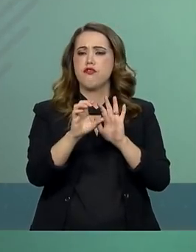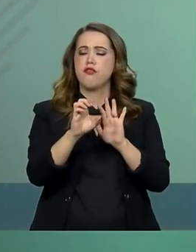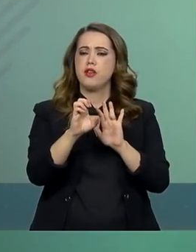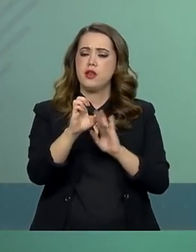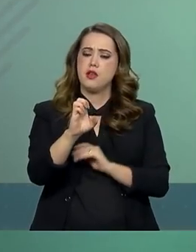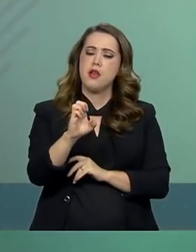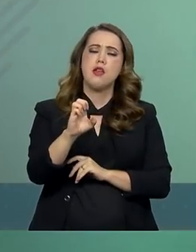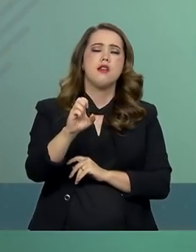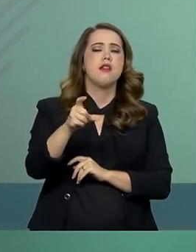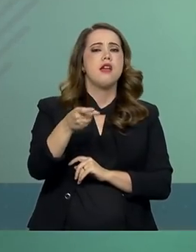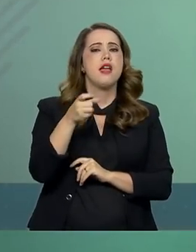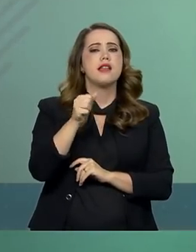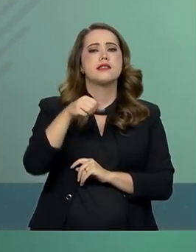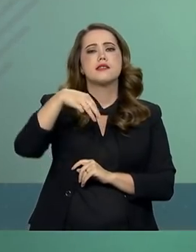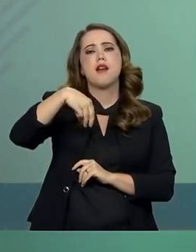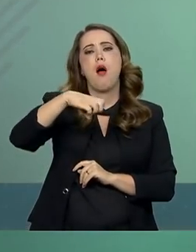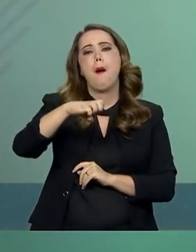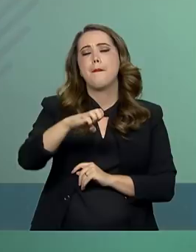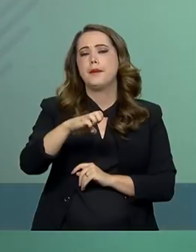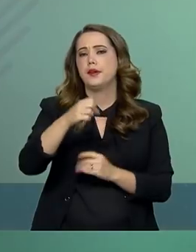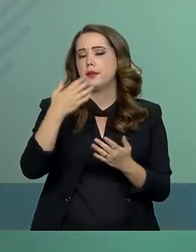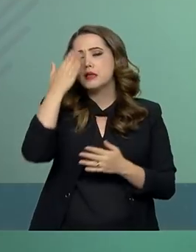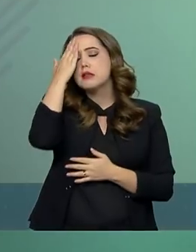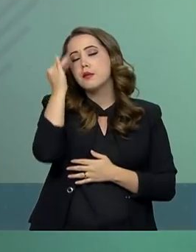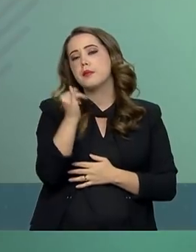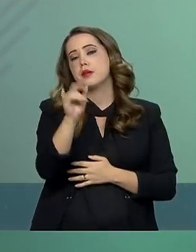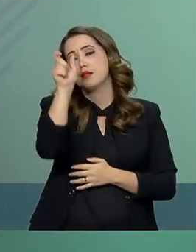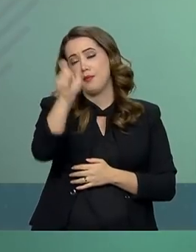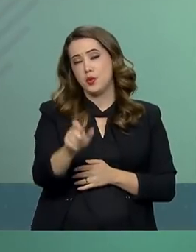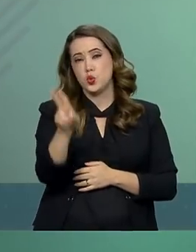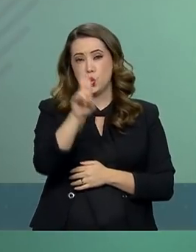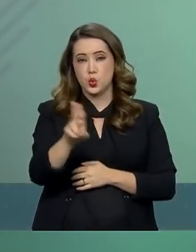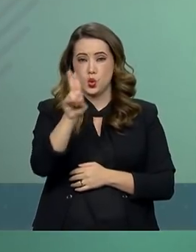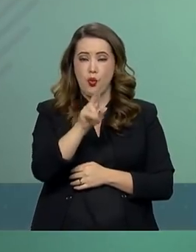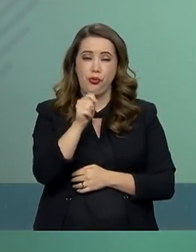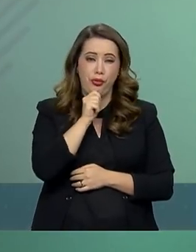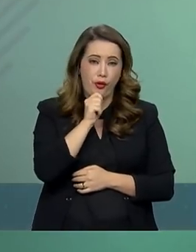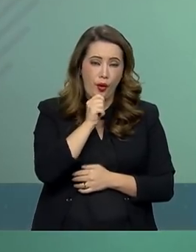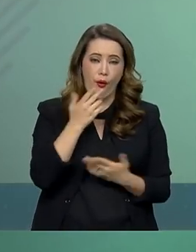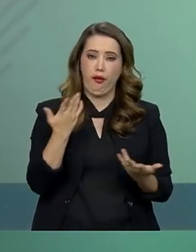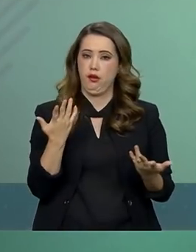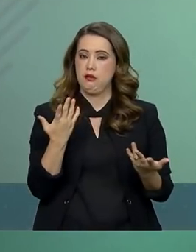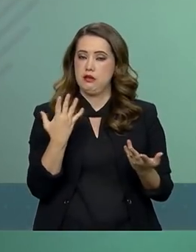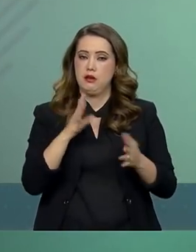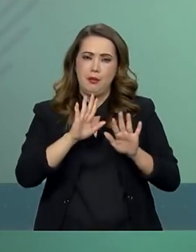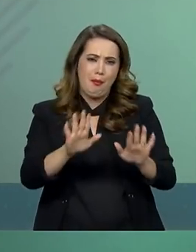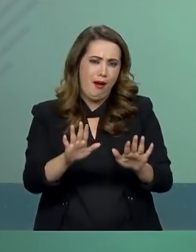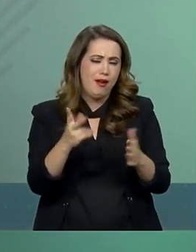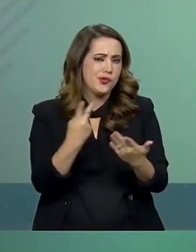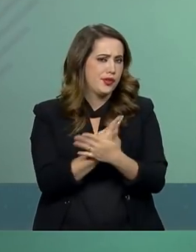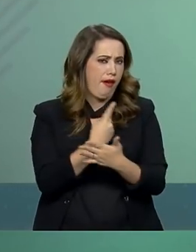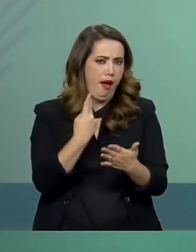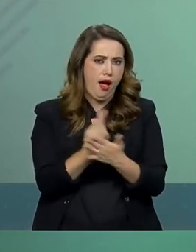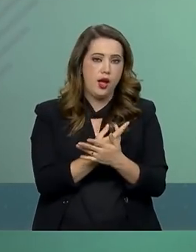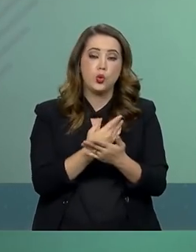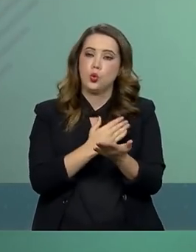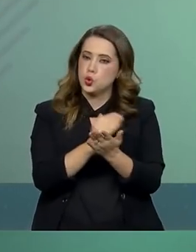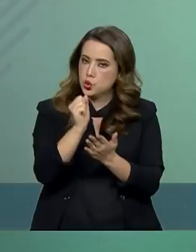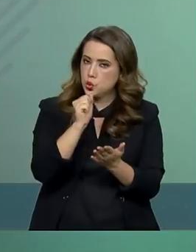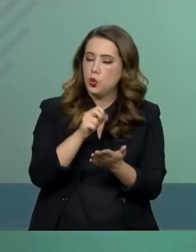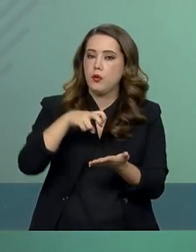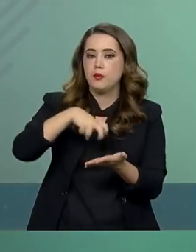Isso, não obstante, não significa que os atos errados deixarão de ser punidos.